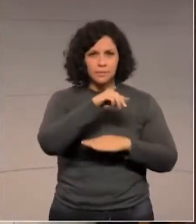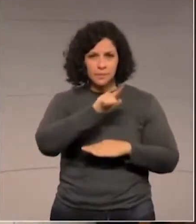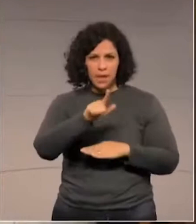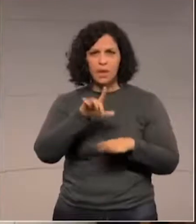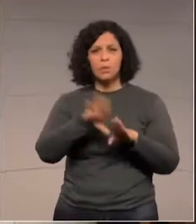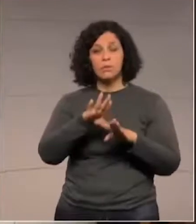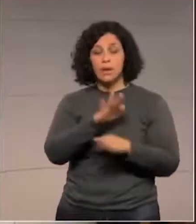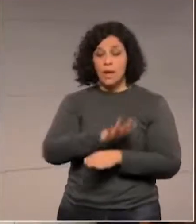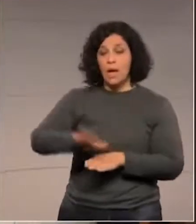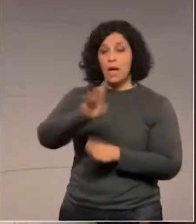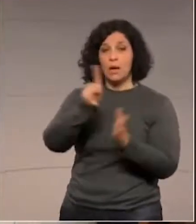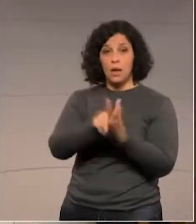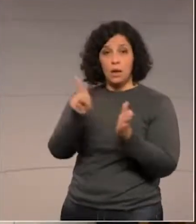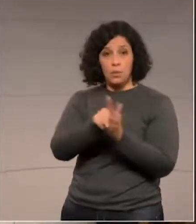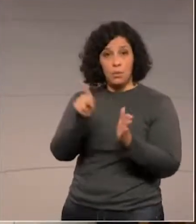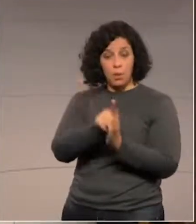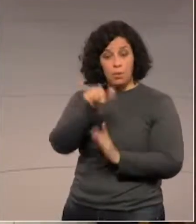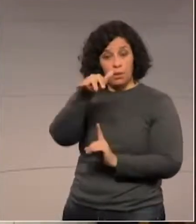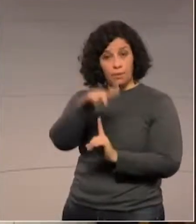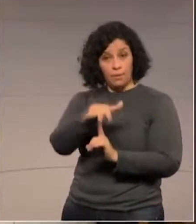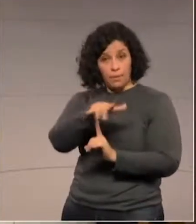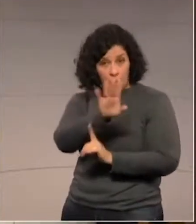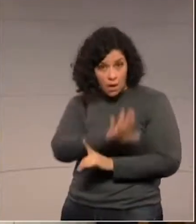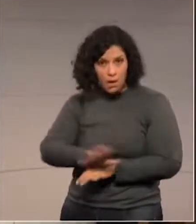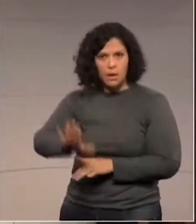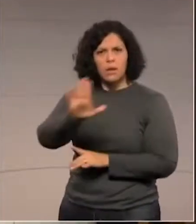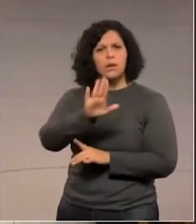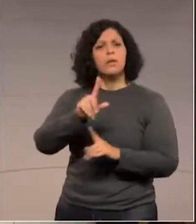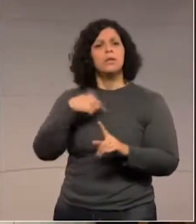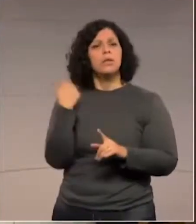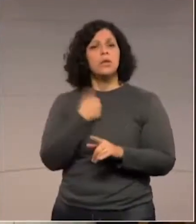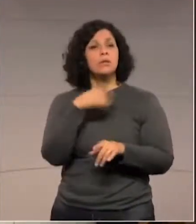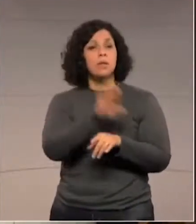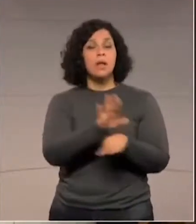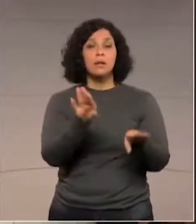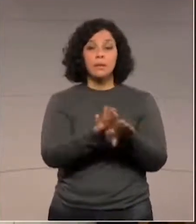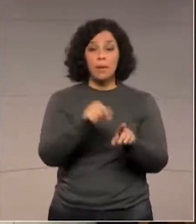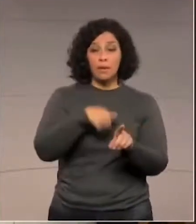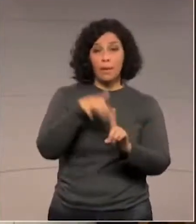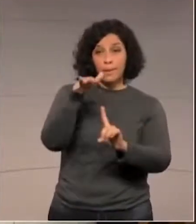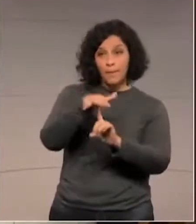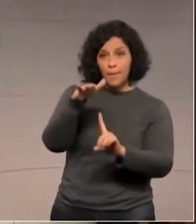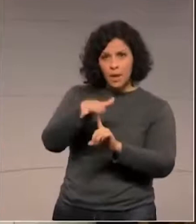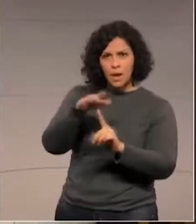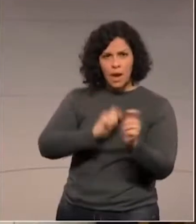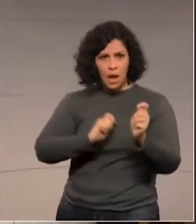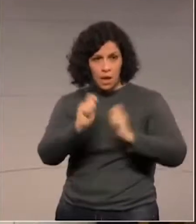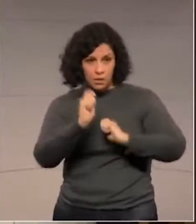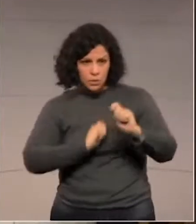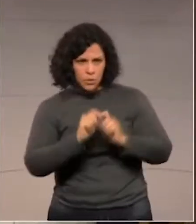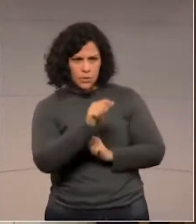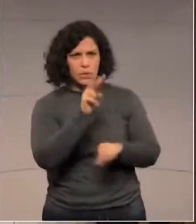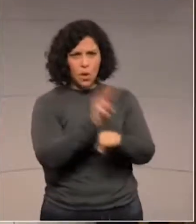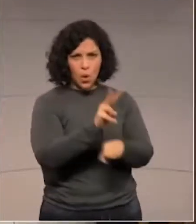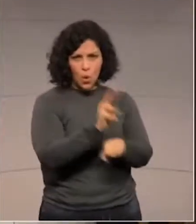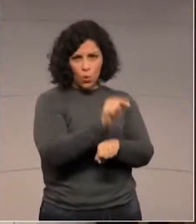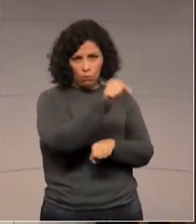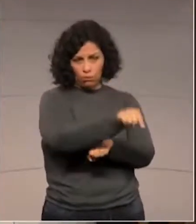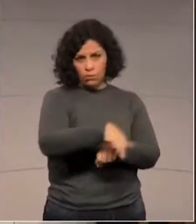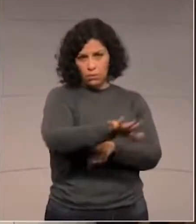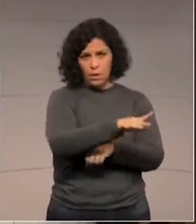território da União que atribuiu ao Estado do Paraná a sua administração. Desde